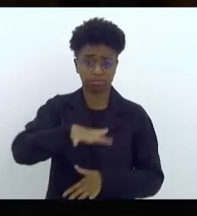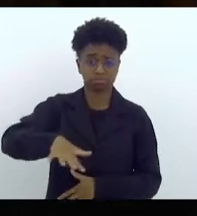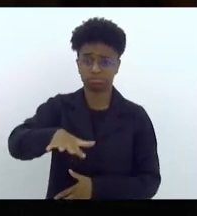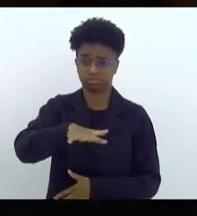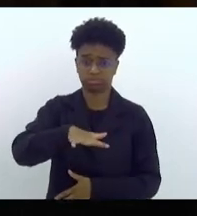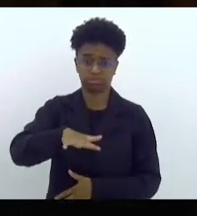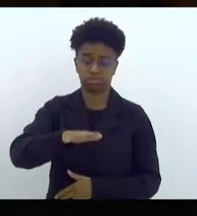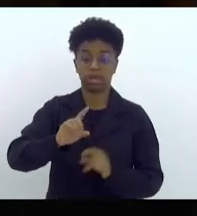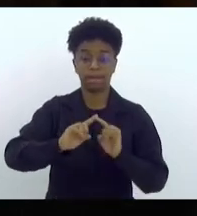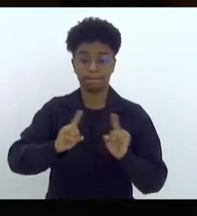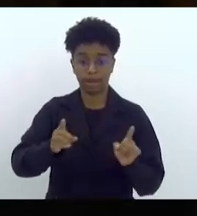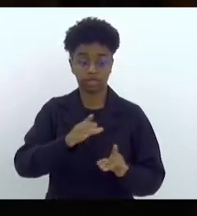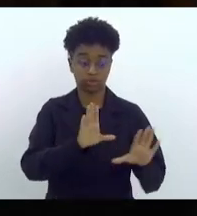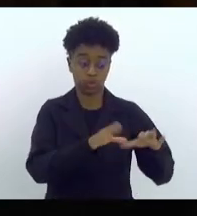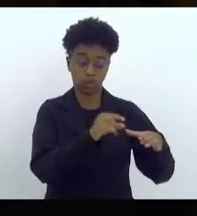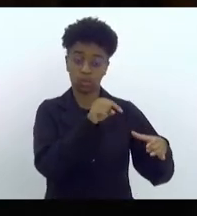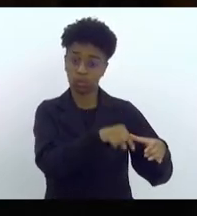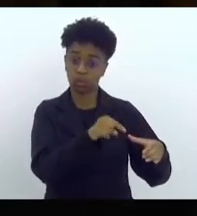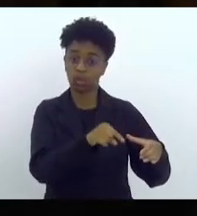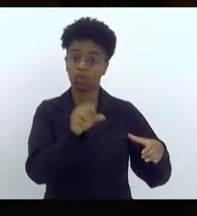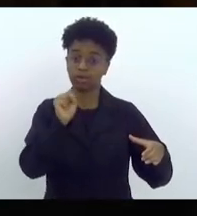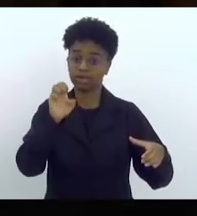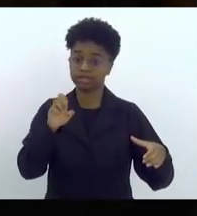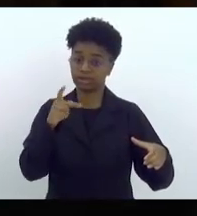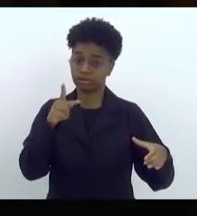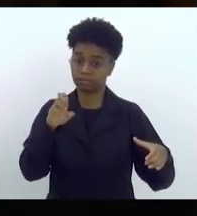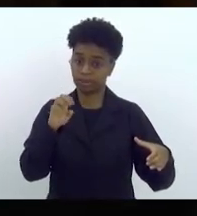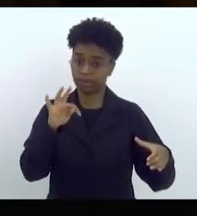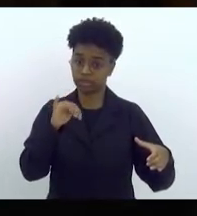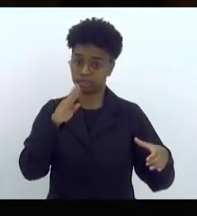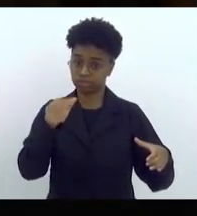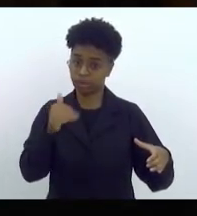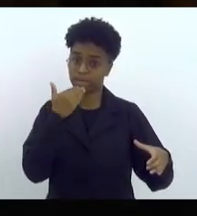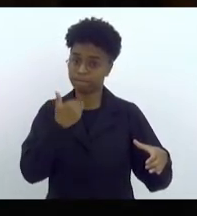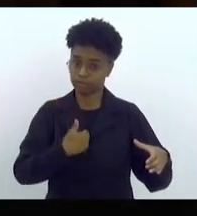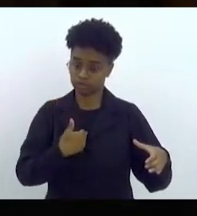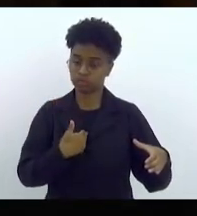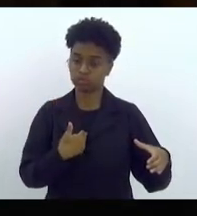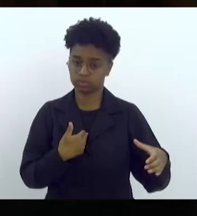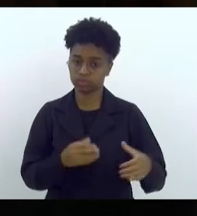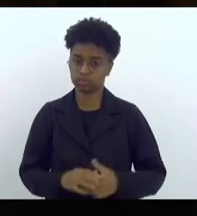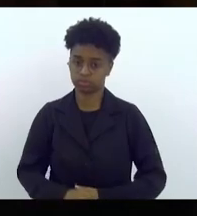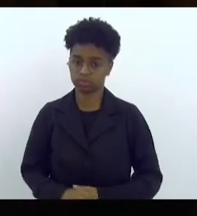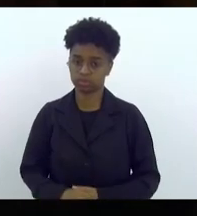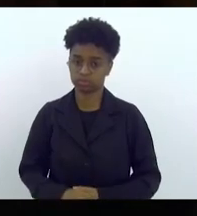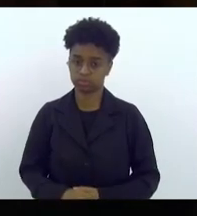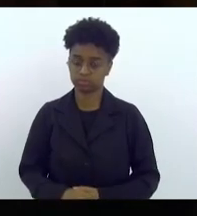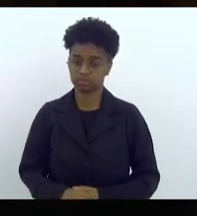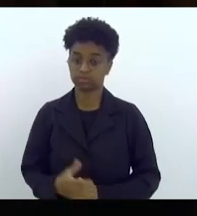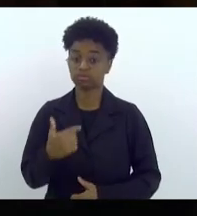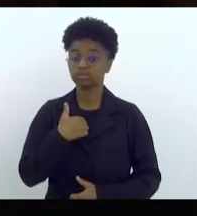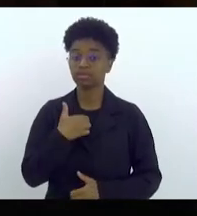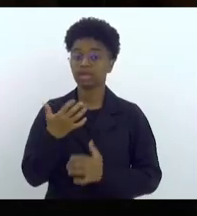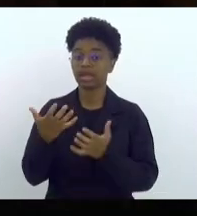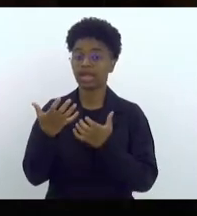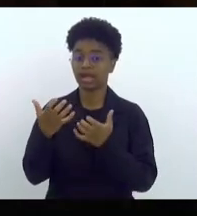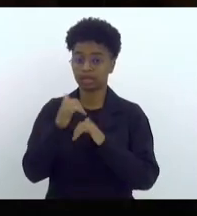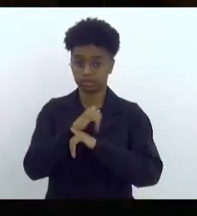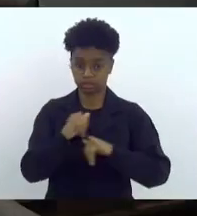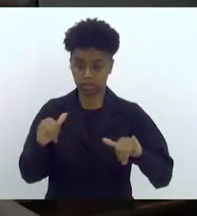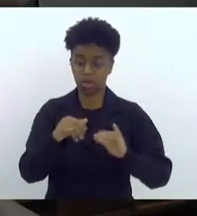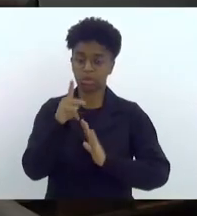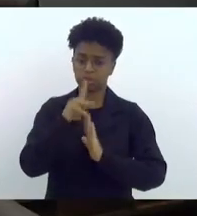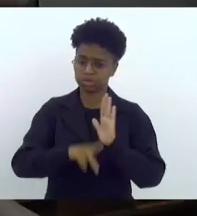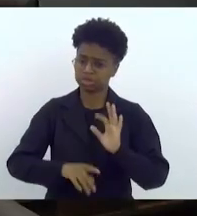mas foi solicitado pelos pescadores da Baía de Sepetiba. Eu só queria primeiro dizer que o projeto é